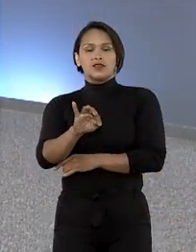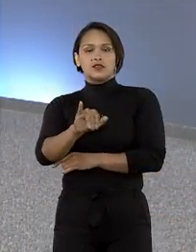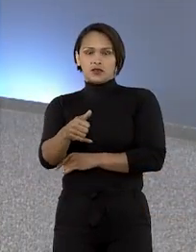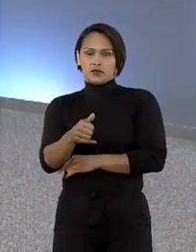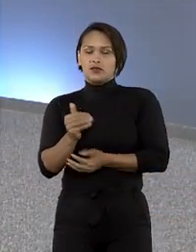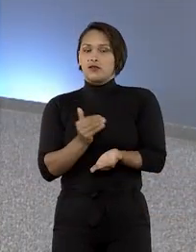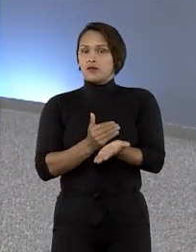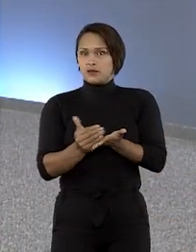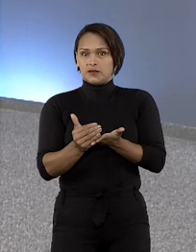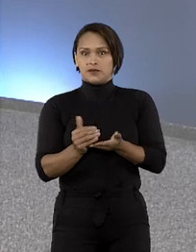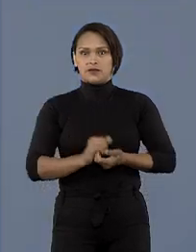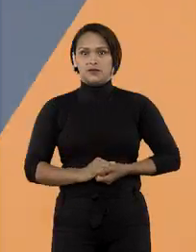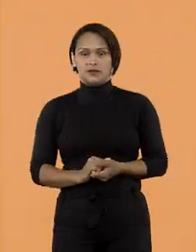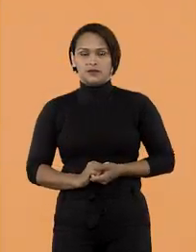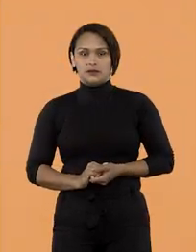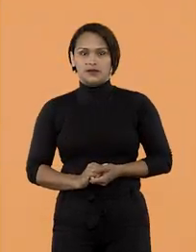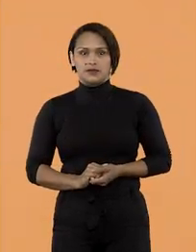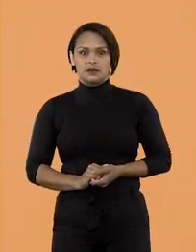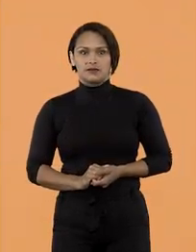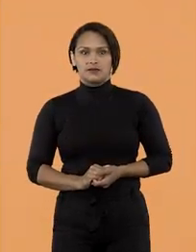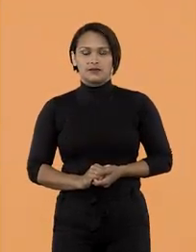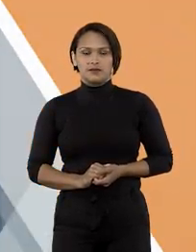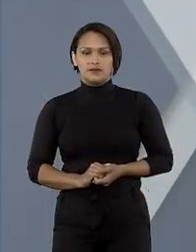STJ Notícias começa agora.